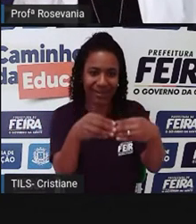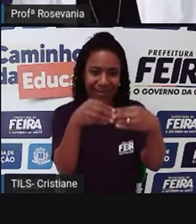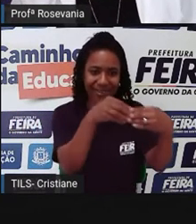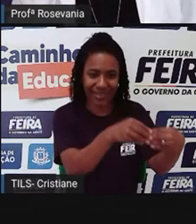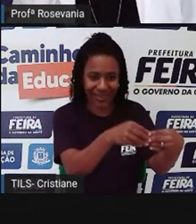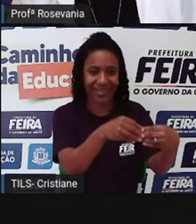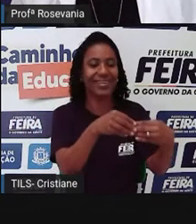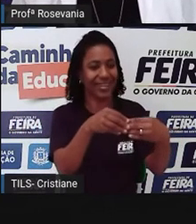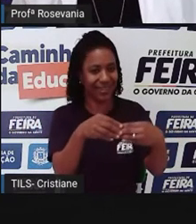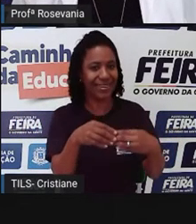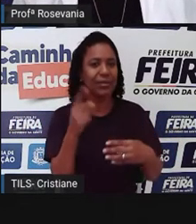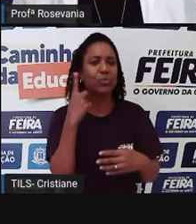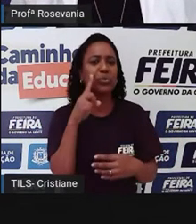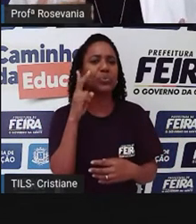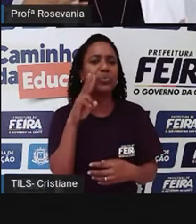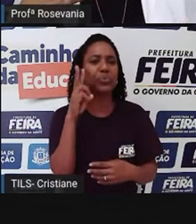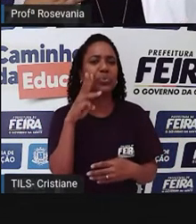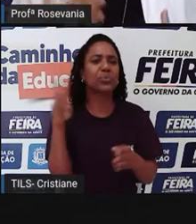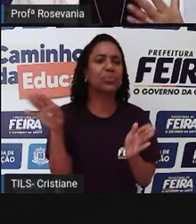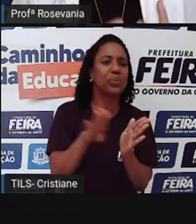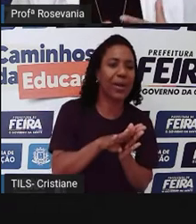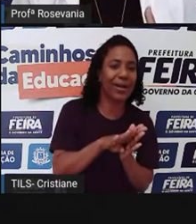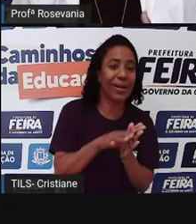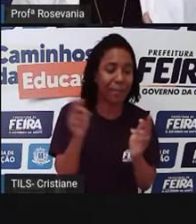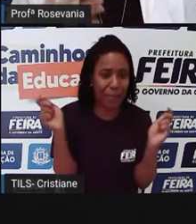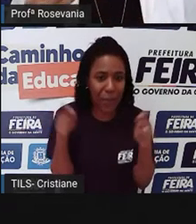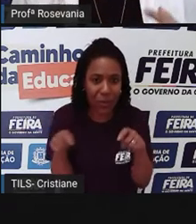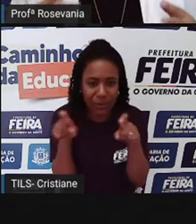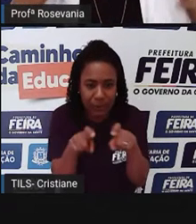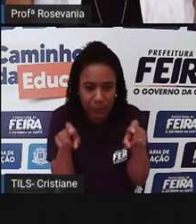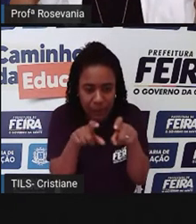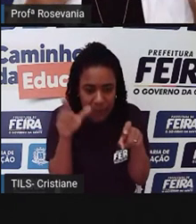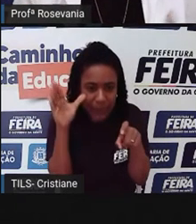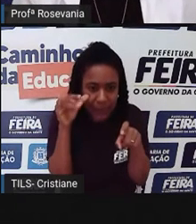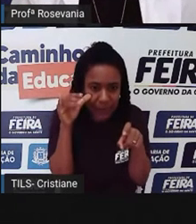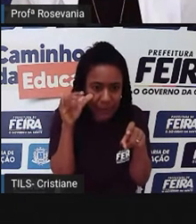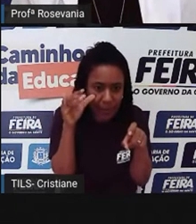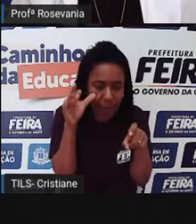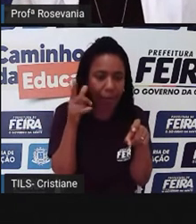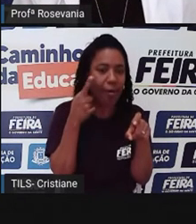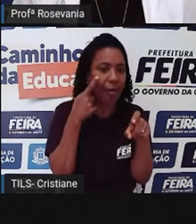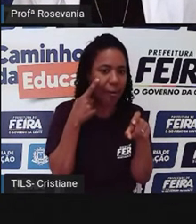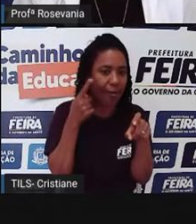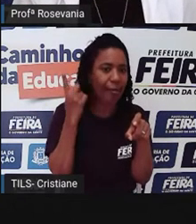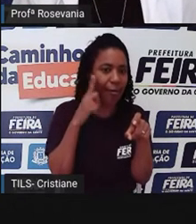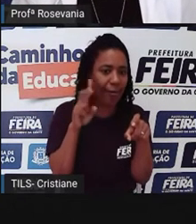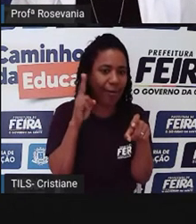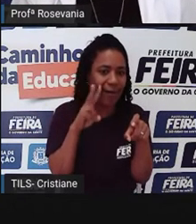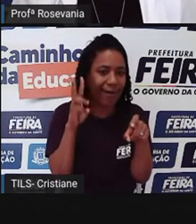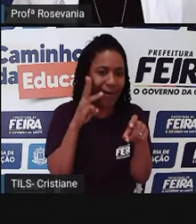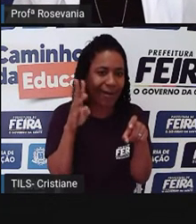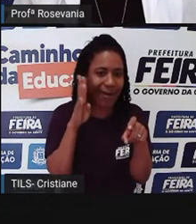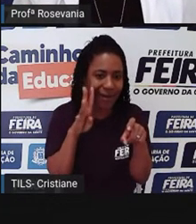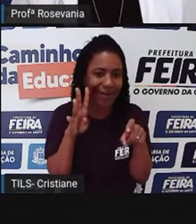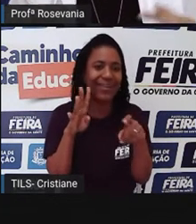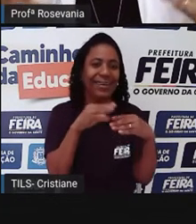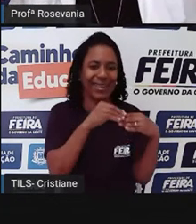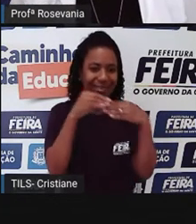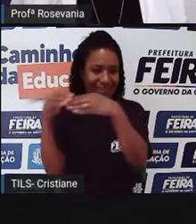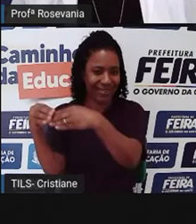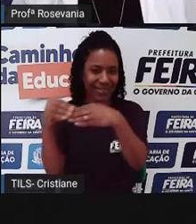e assim sucessivamente, né. Muitos desses sites, eles também baixaram o valor da entrega, né,